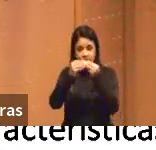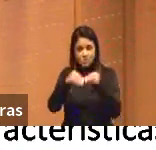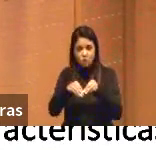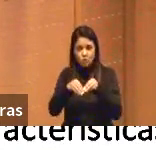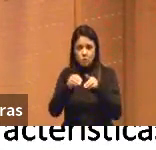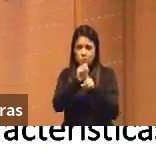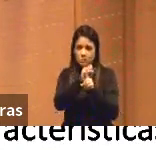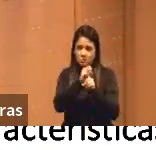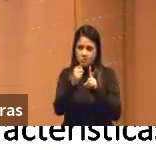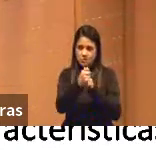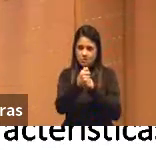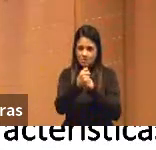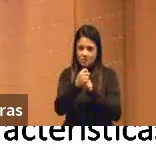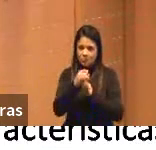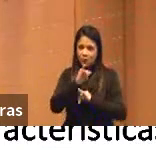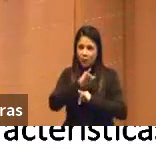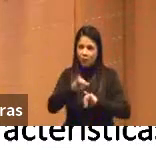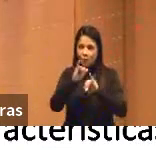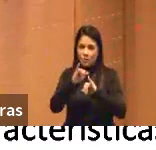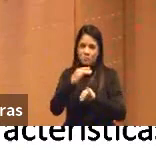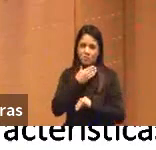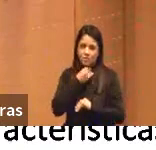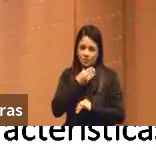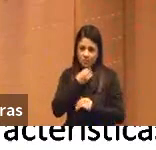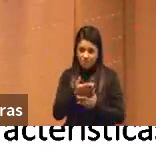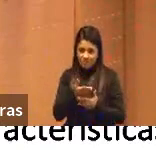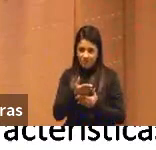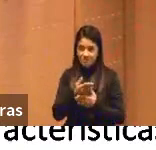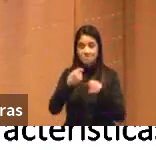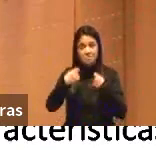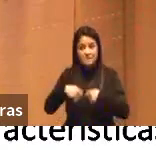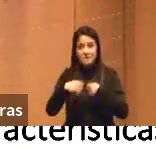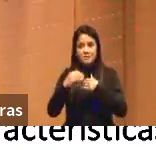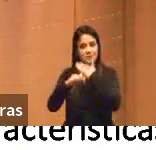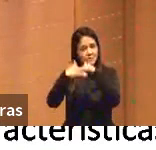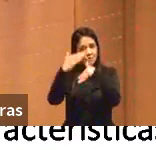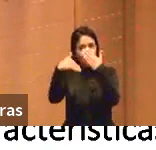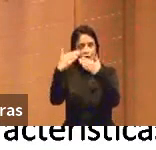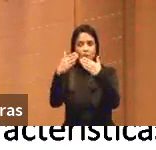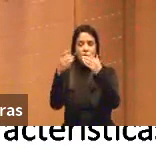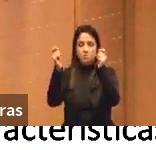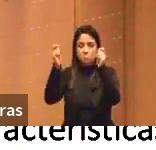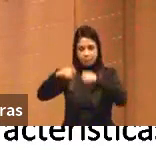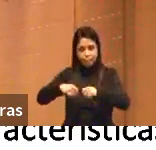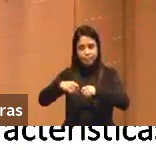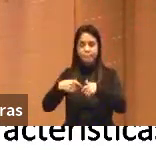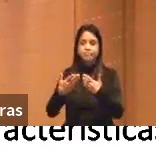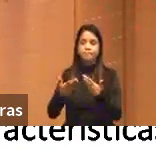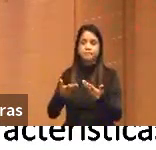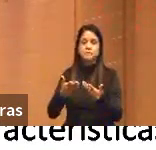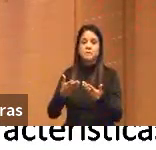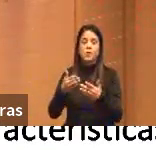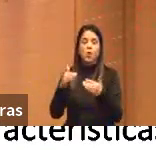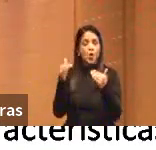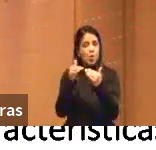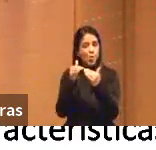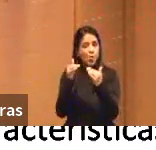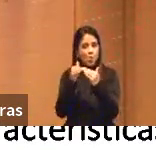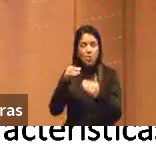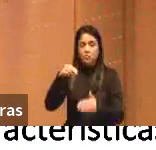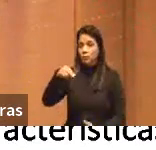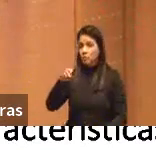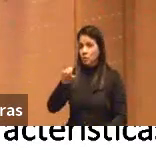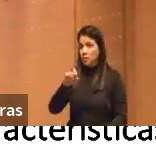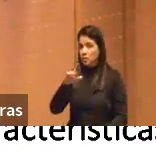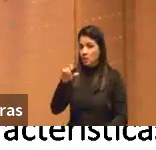com deepfake. Então, assim, é fundamental desenvolvermos essas competências. O problema que aí eu concordo com o Nelson Preto,